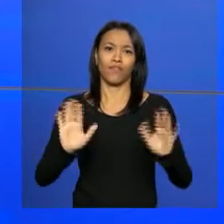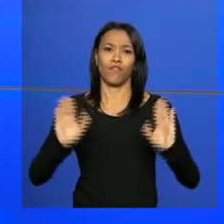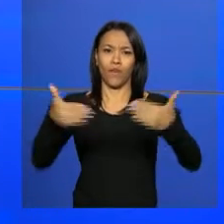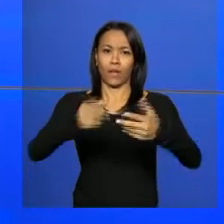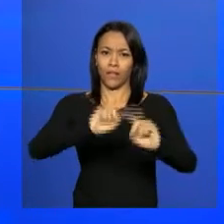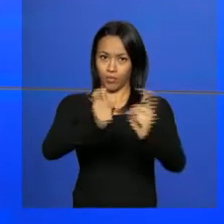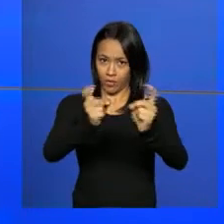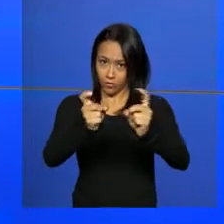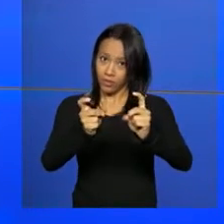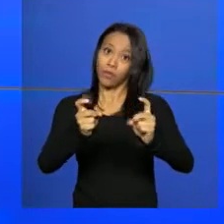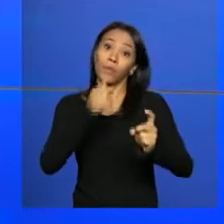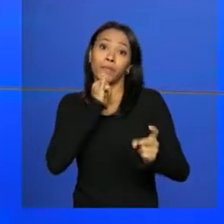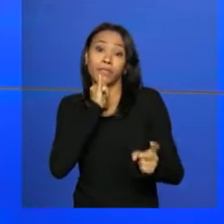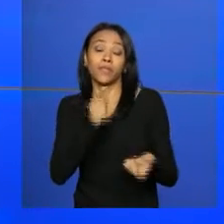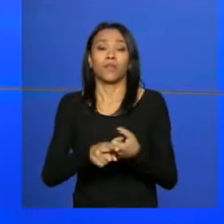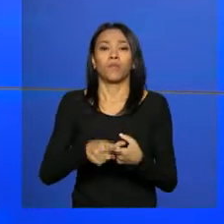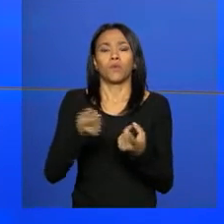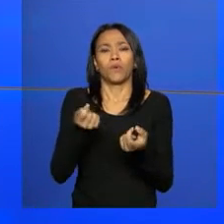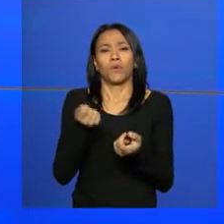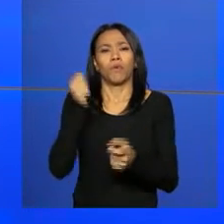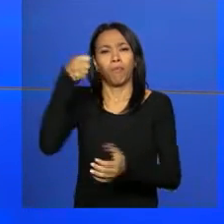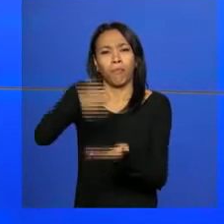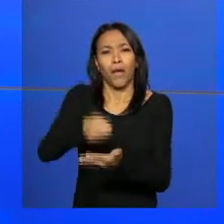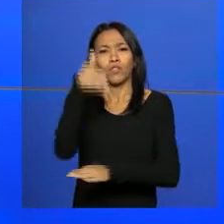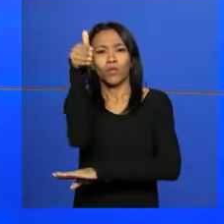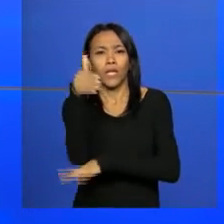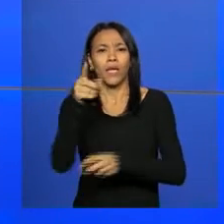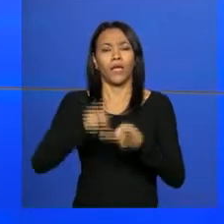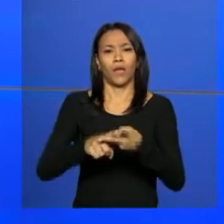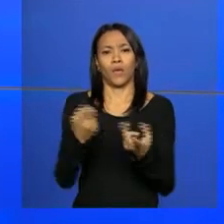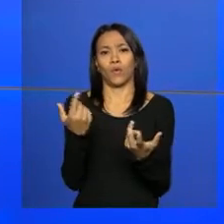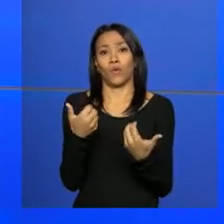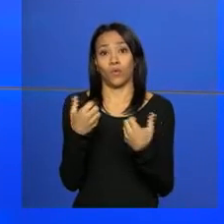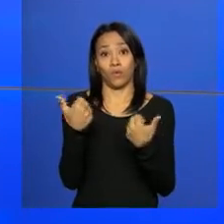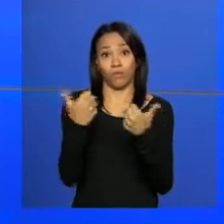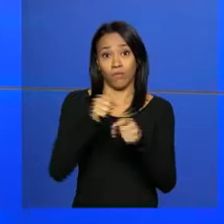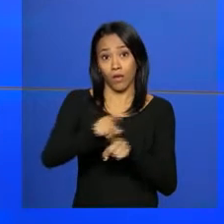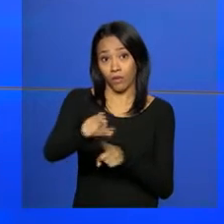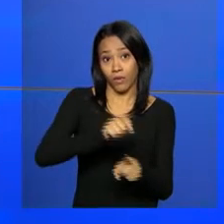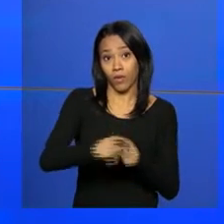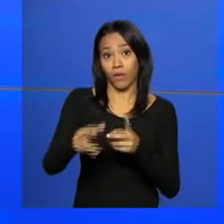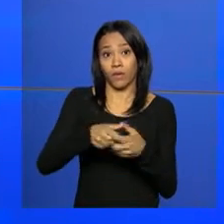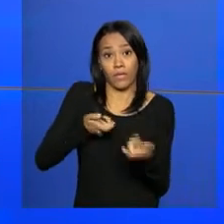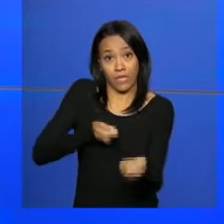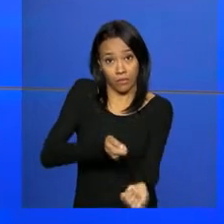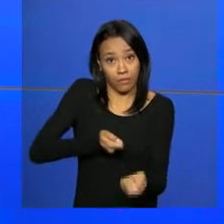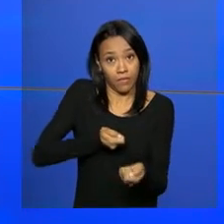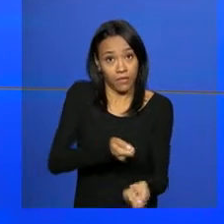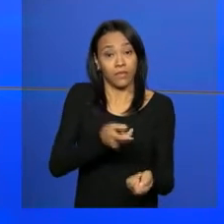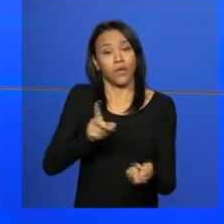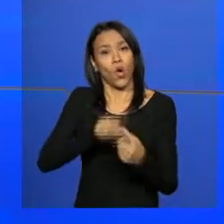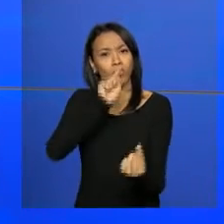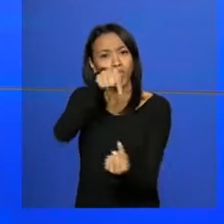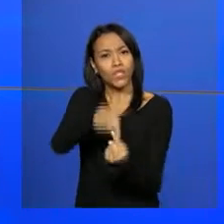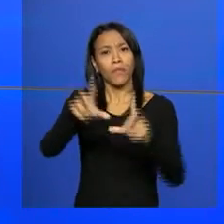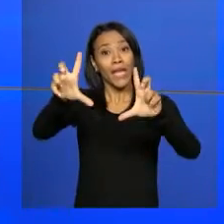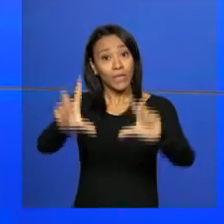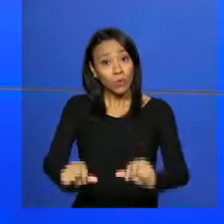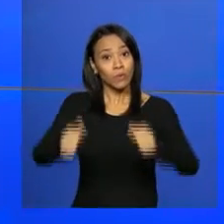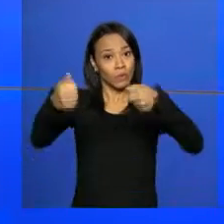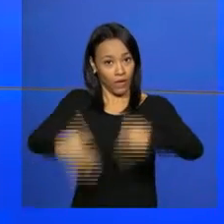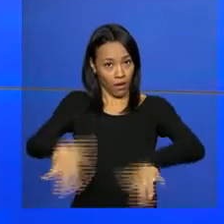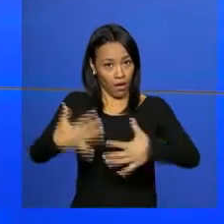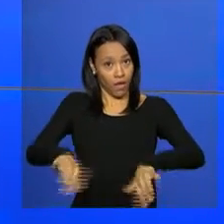este ano, como gastos com diárias e passagens, veículos e serviços de limpeza. O objetivo é reduzir os gastos e